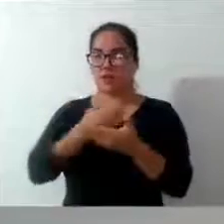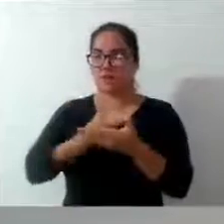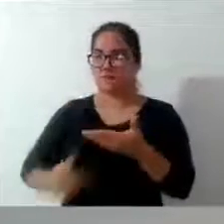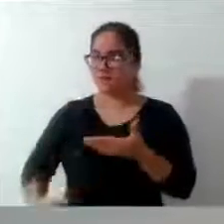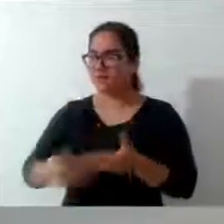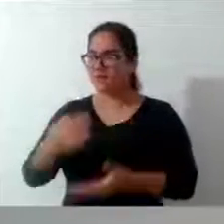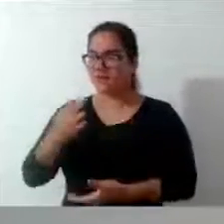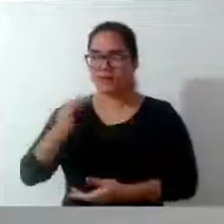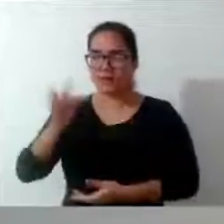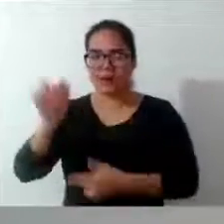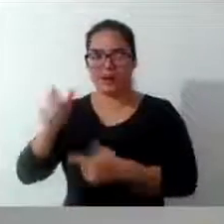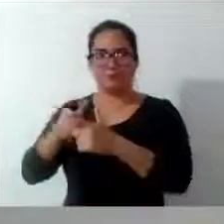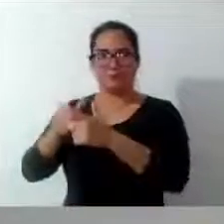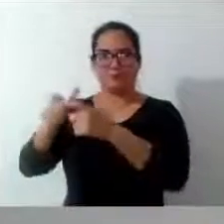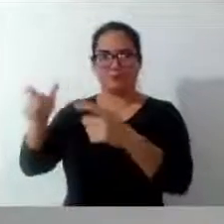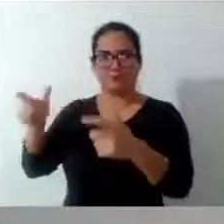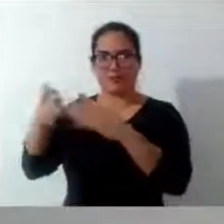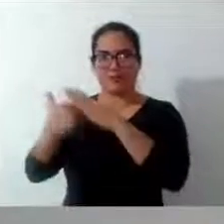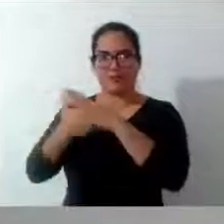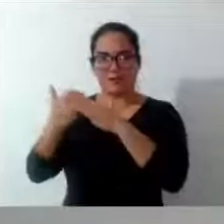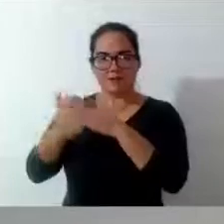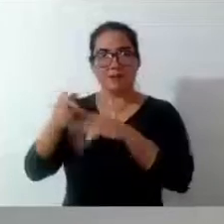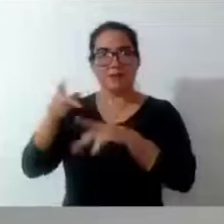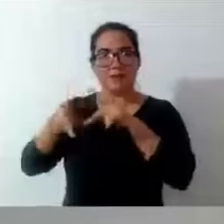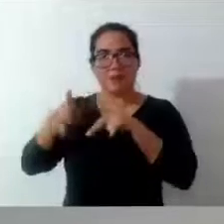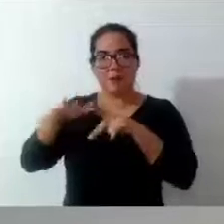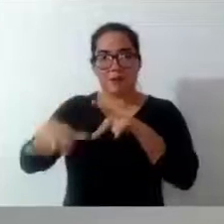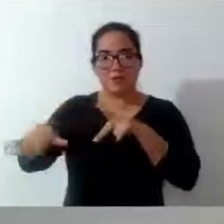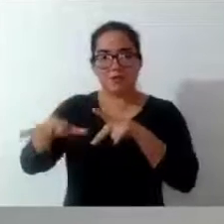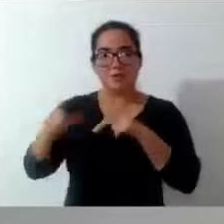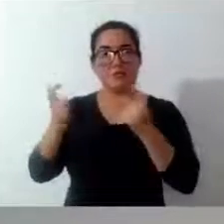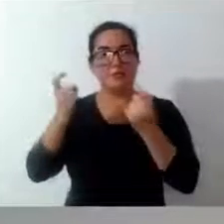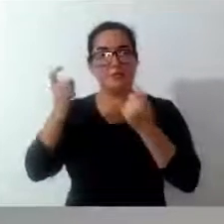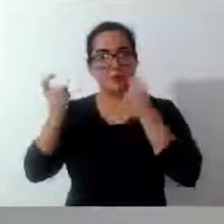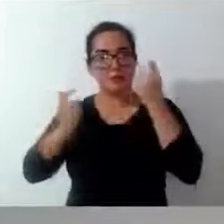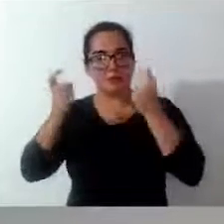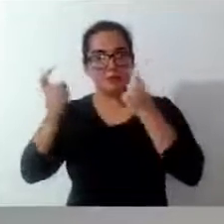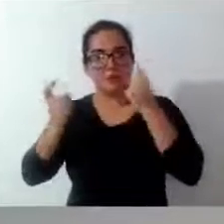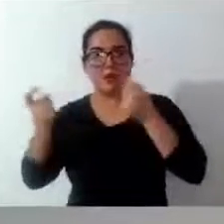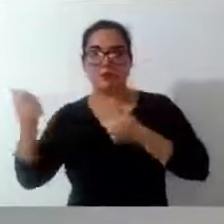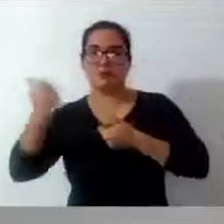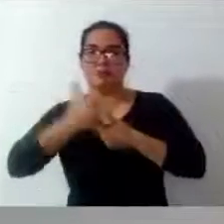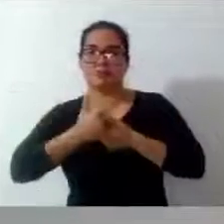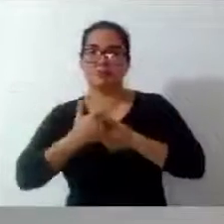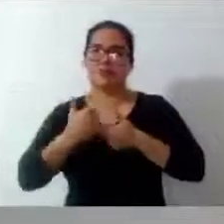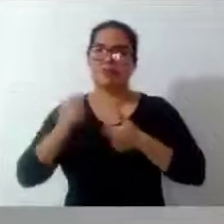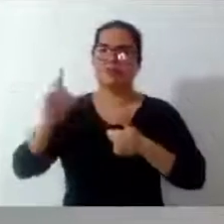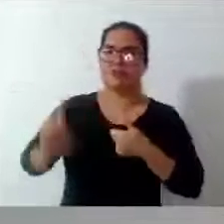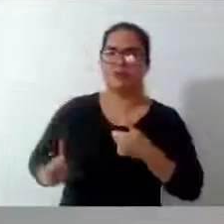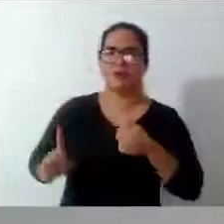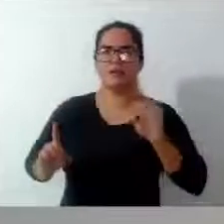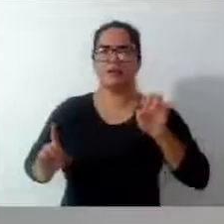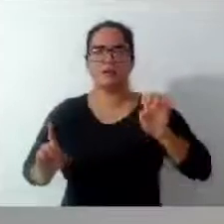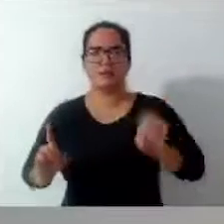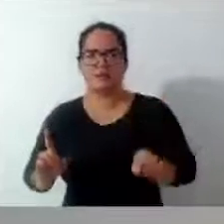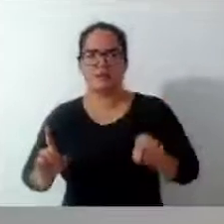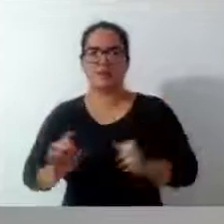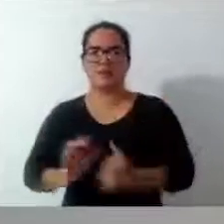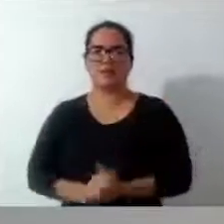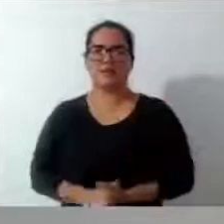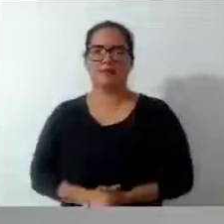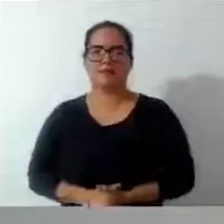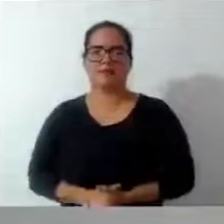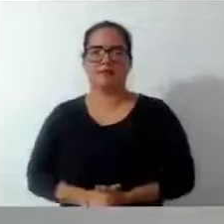muitos empresários, a população em geral preocupada, uma troca de direita para a esquerda. Espera no que vem,